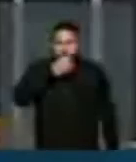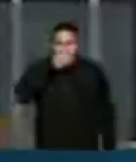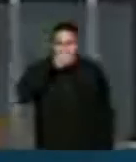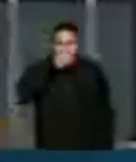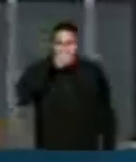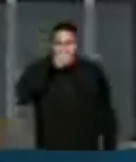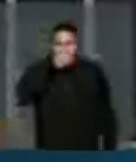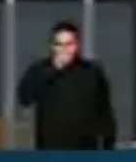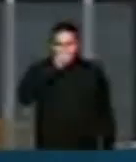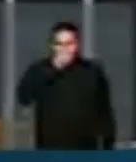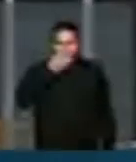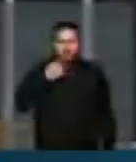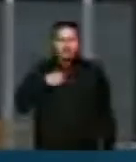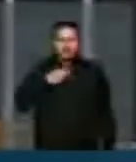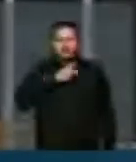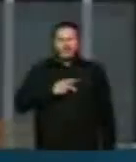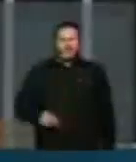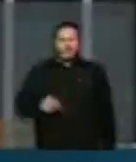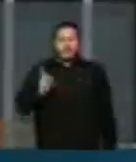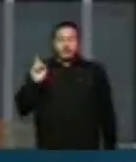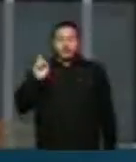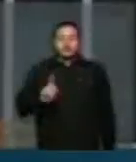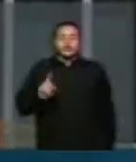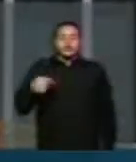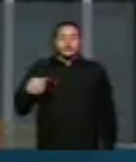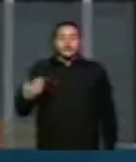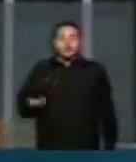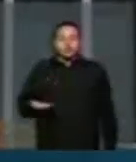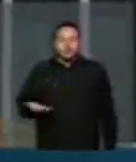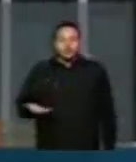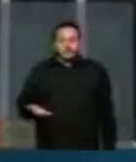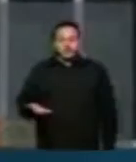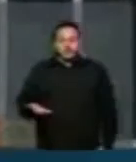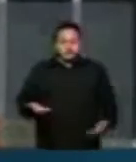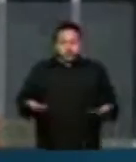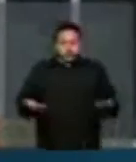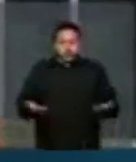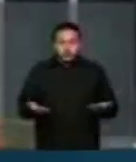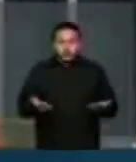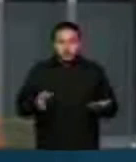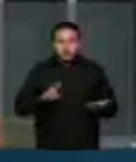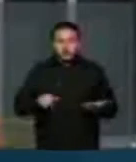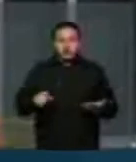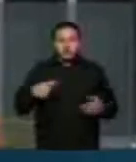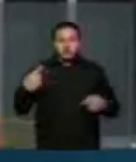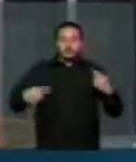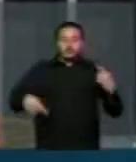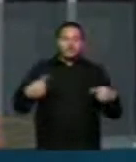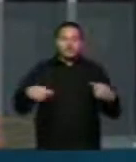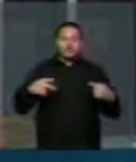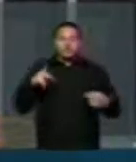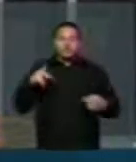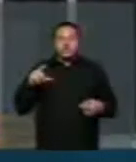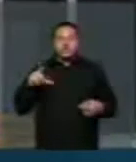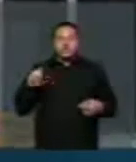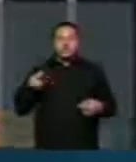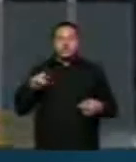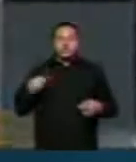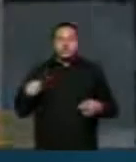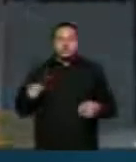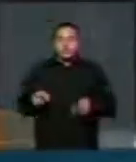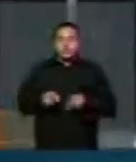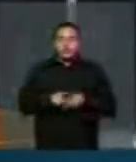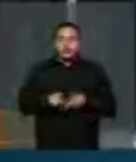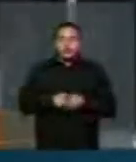peça a tribuna hoje não para trazer nenhuma polêmica nem dar nenhuma opinião